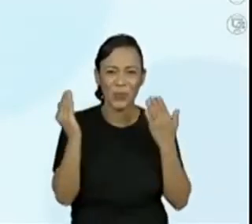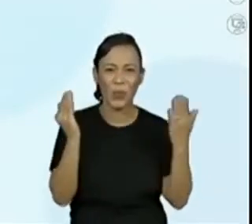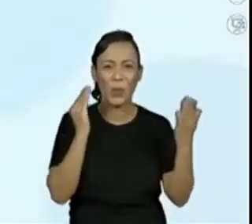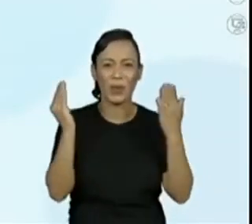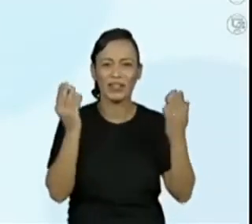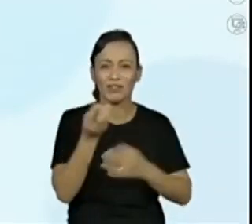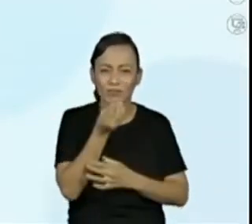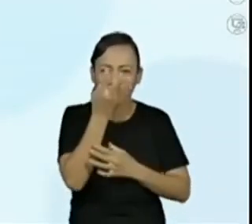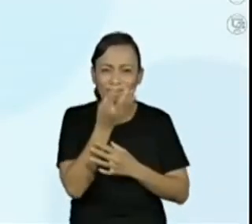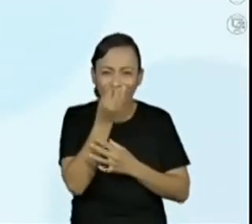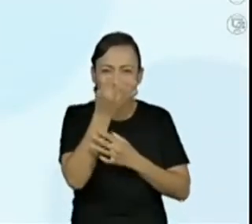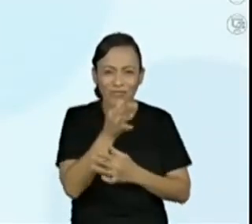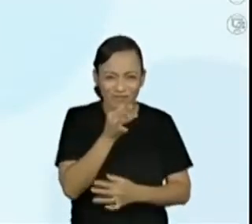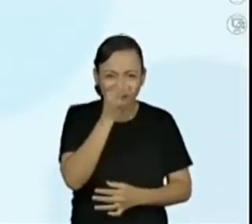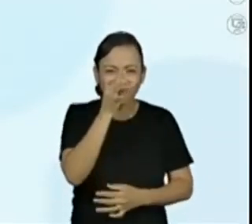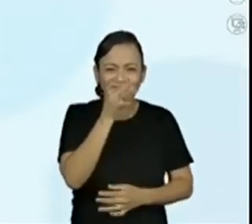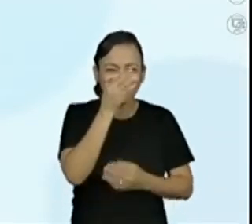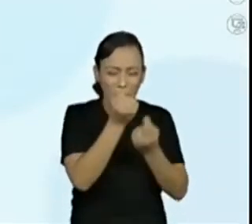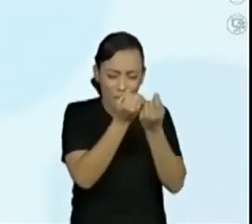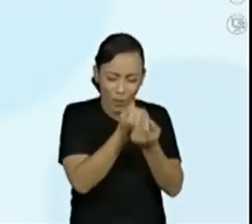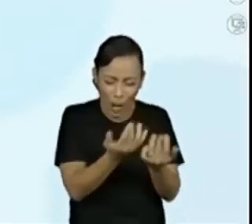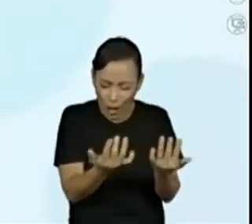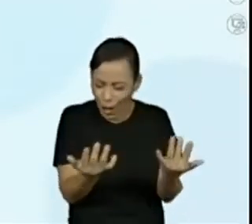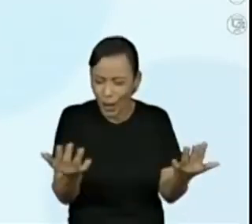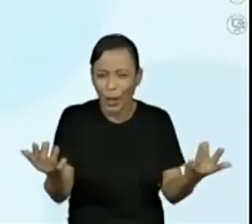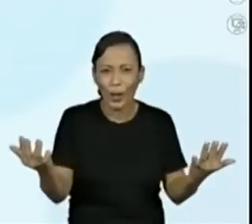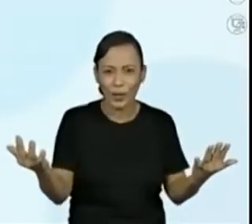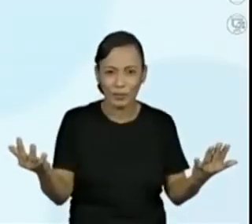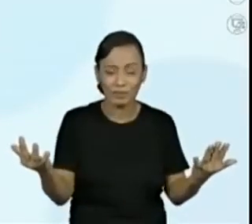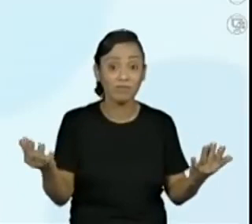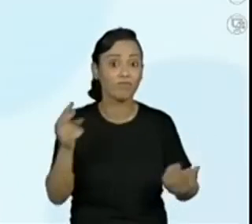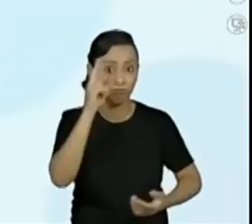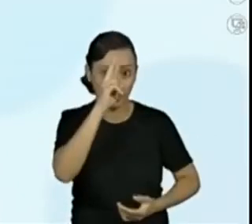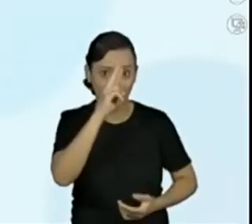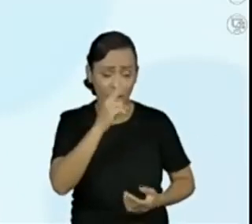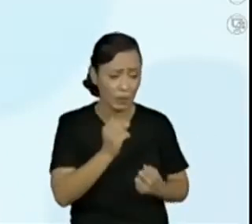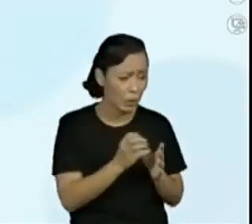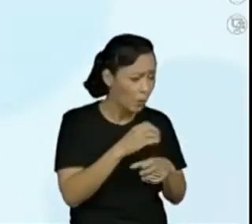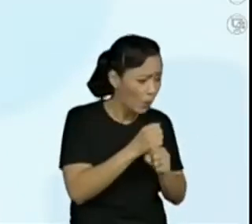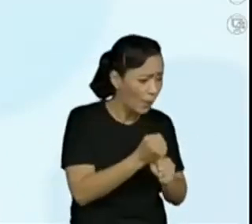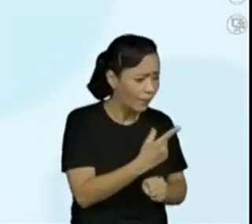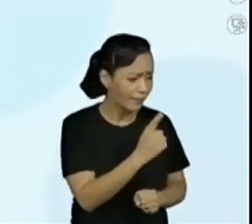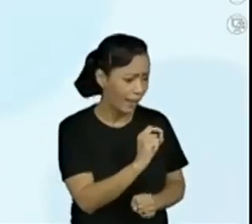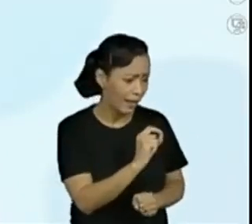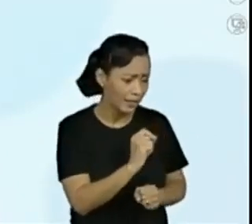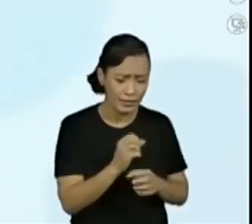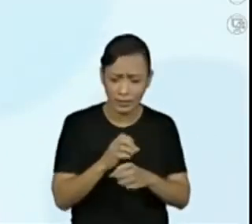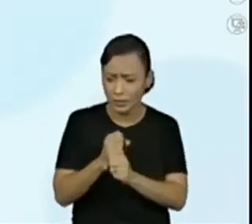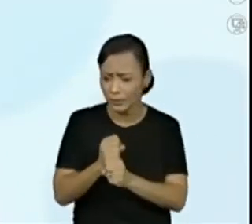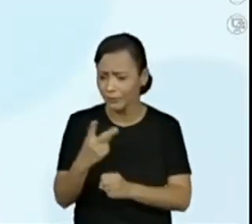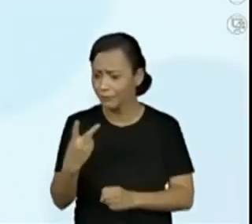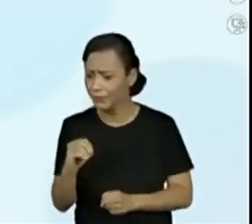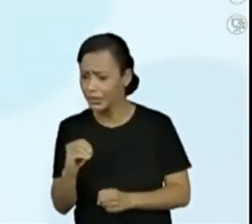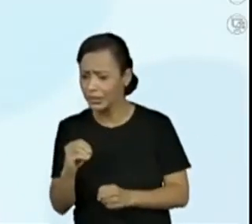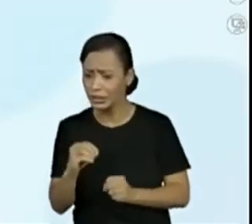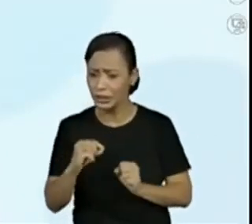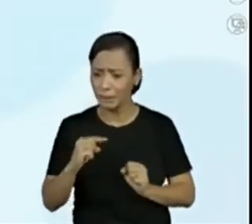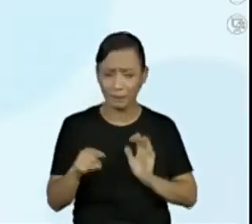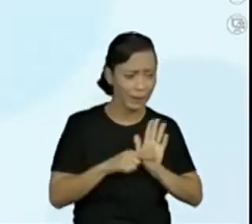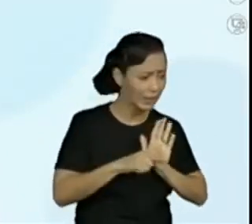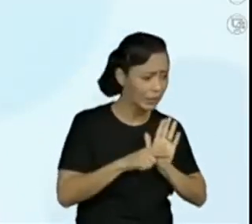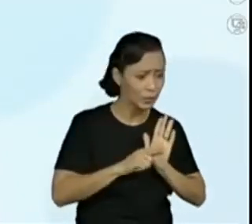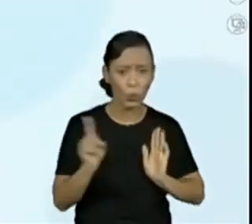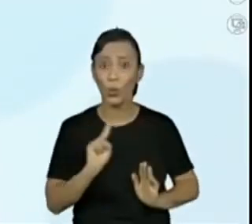margarida, das margaridas. Não é que a gente brincou ali se tinha mais de 10, menos de 10, mais de 20, menos de 20. Mas